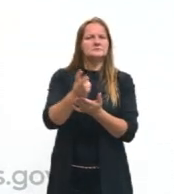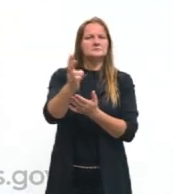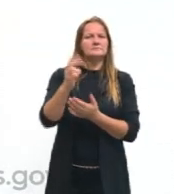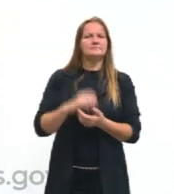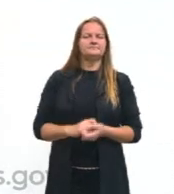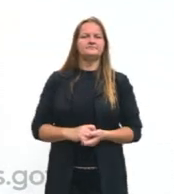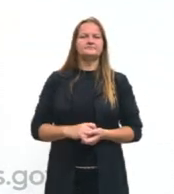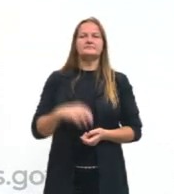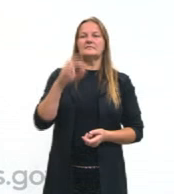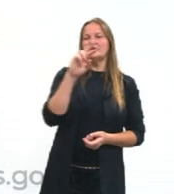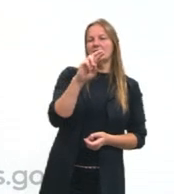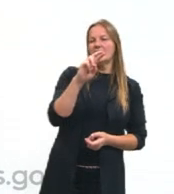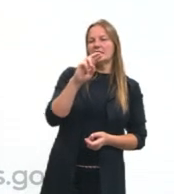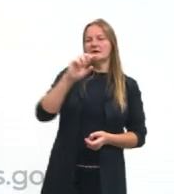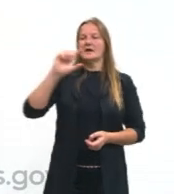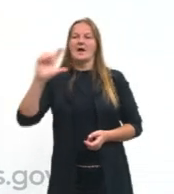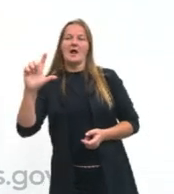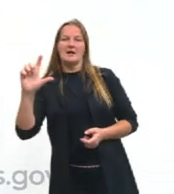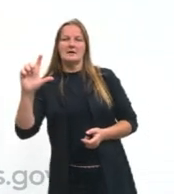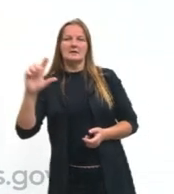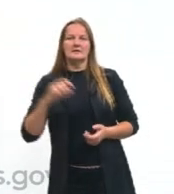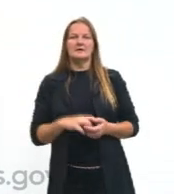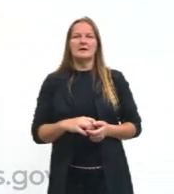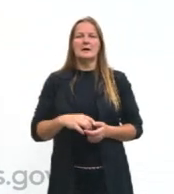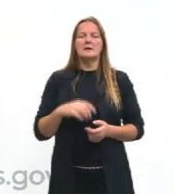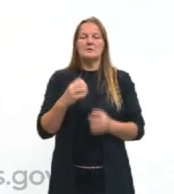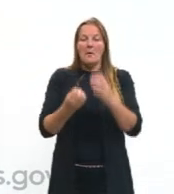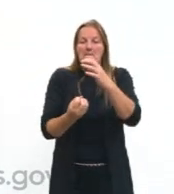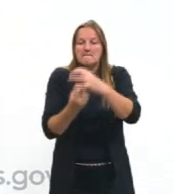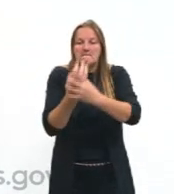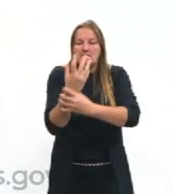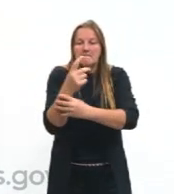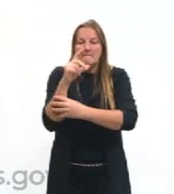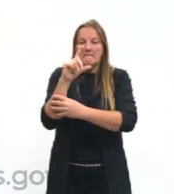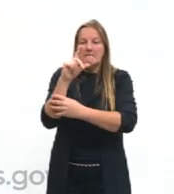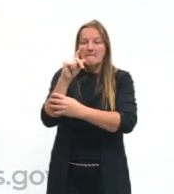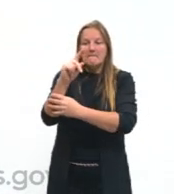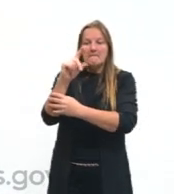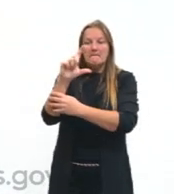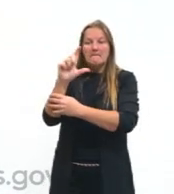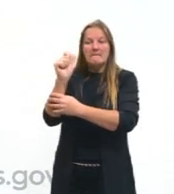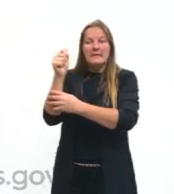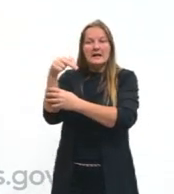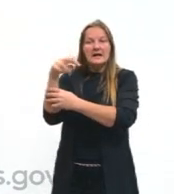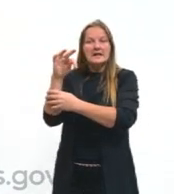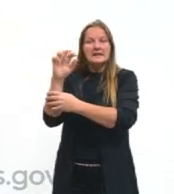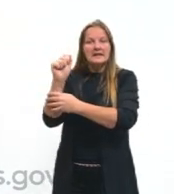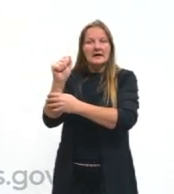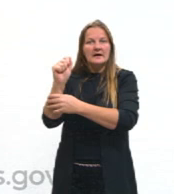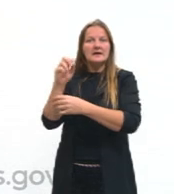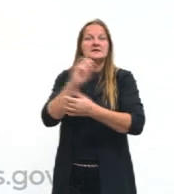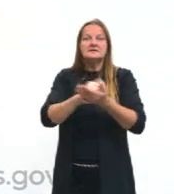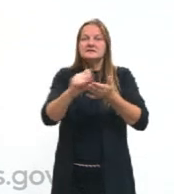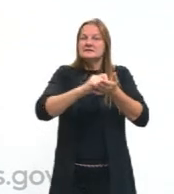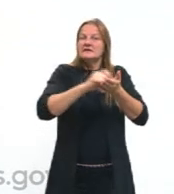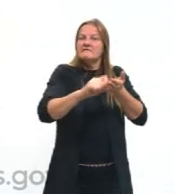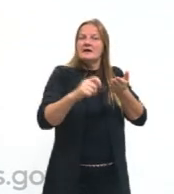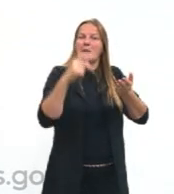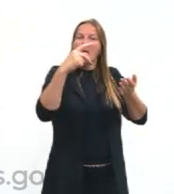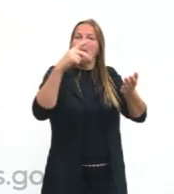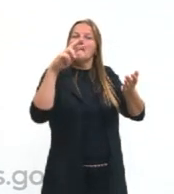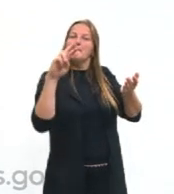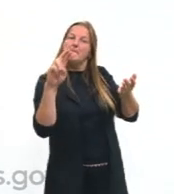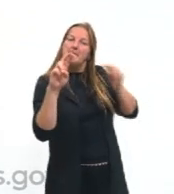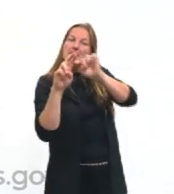pelo R, resultando em planta em vez de planta. Camões registrou essa troca